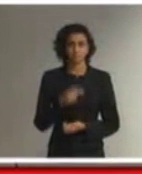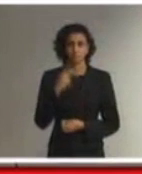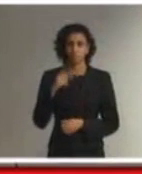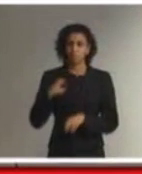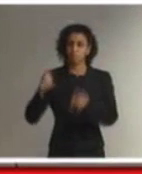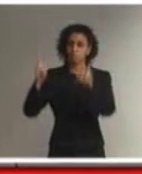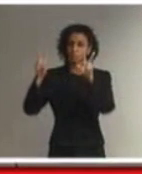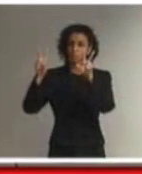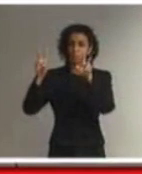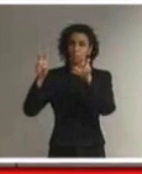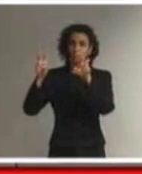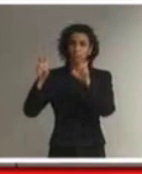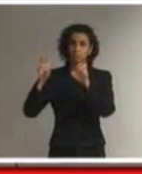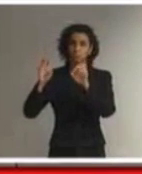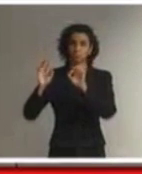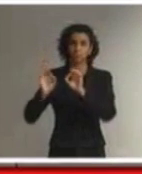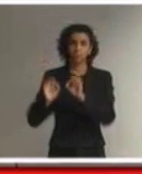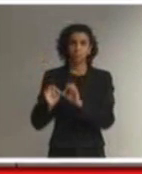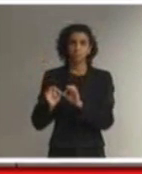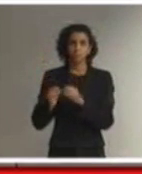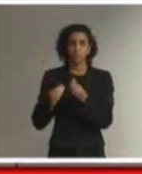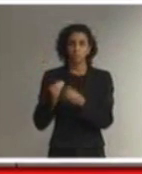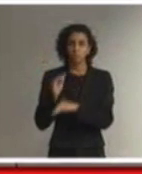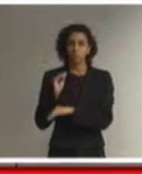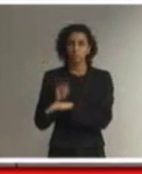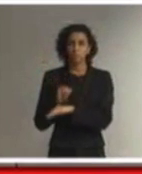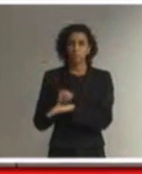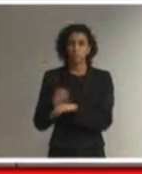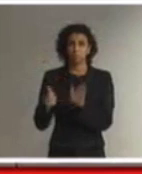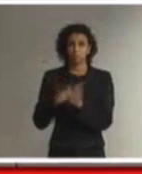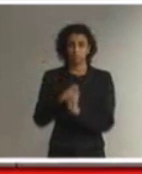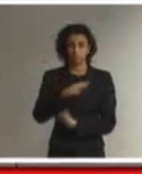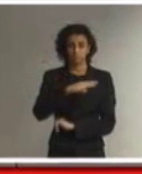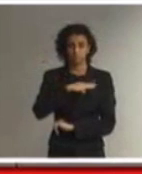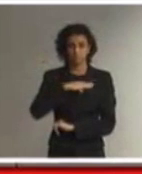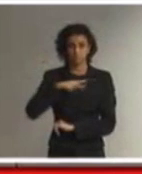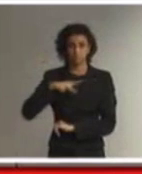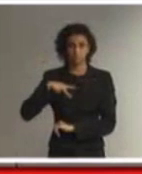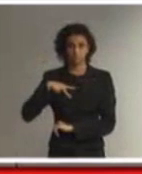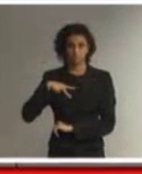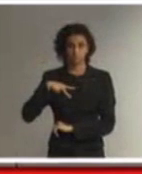medidas de proteção que o Ministério Público pode